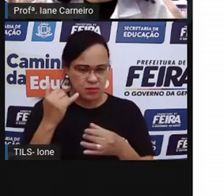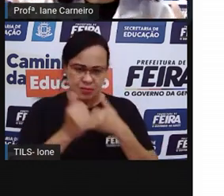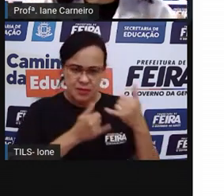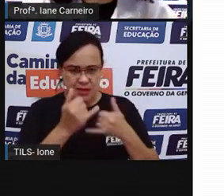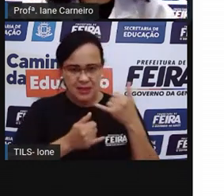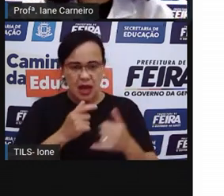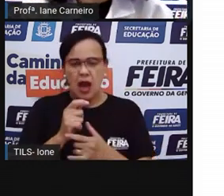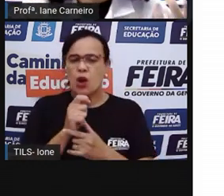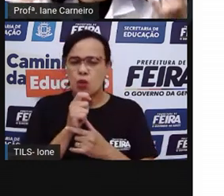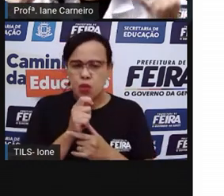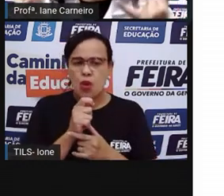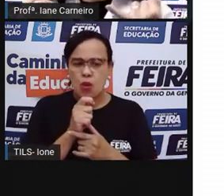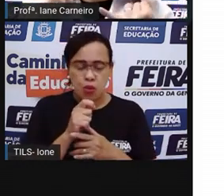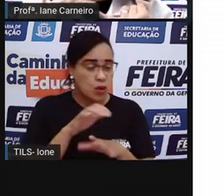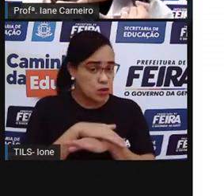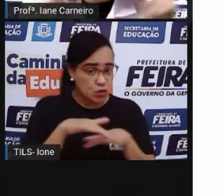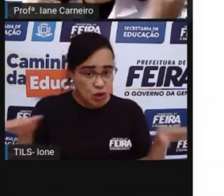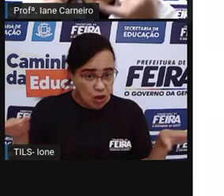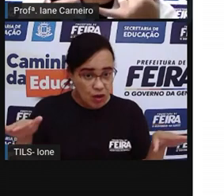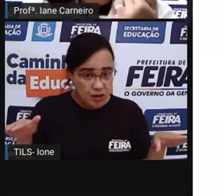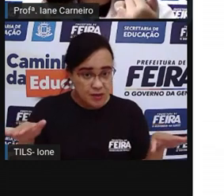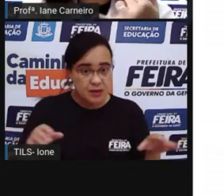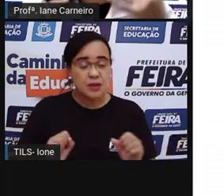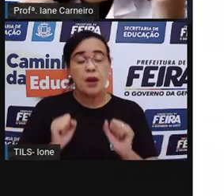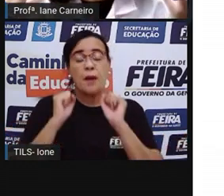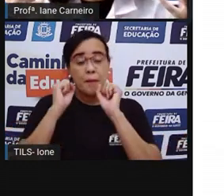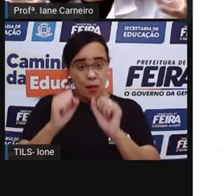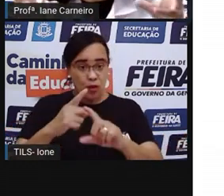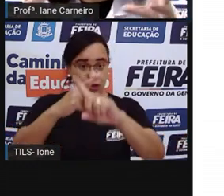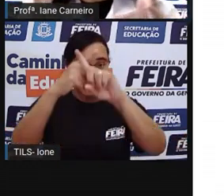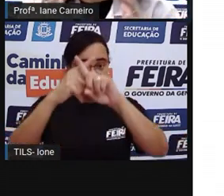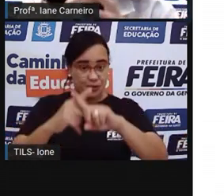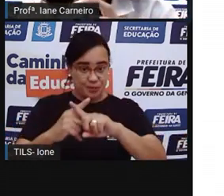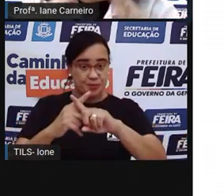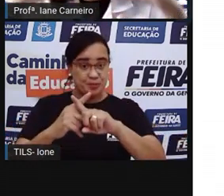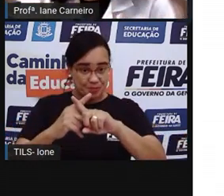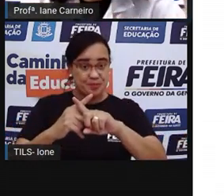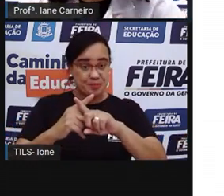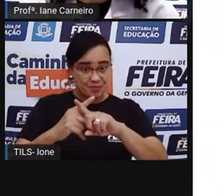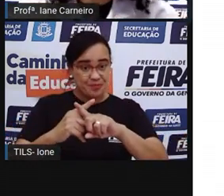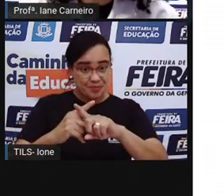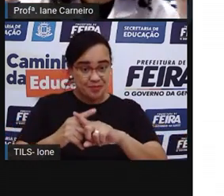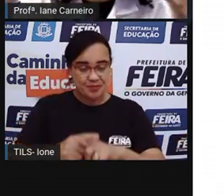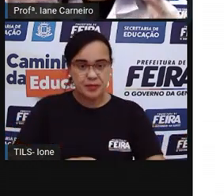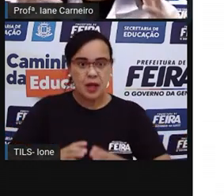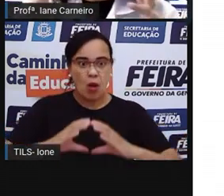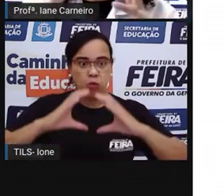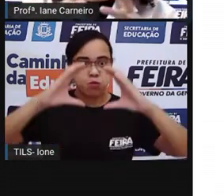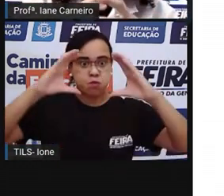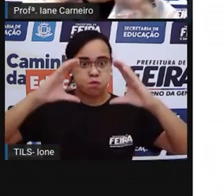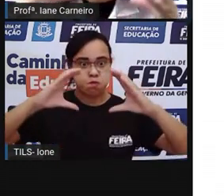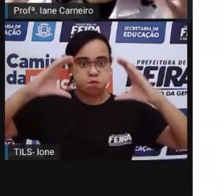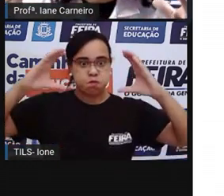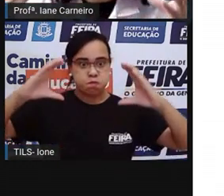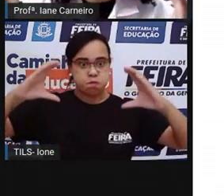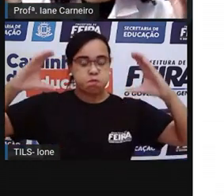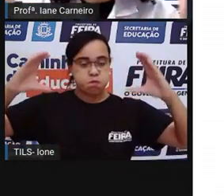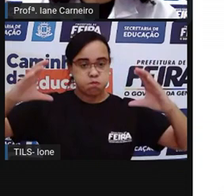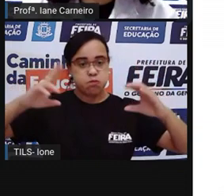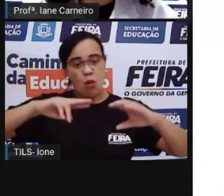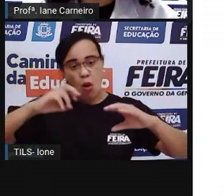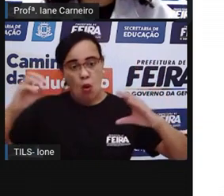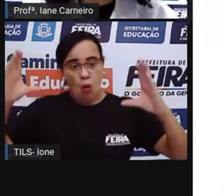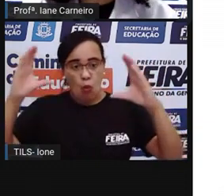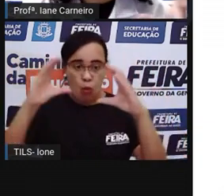Vocês podem fazer o seguinte, vocês podem brincar de desafio, para ver quem faz a bola maior, né? Para ver qual é a bola que